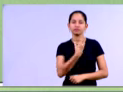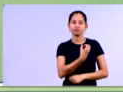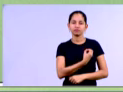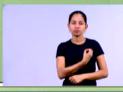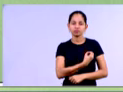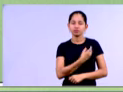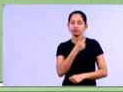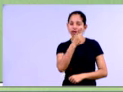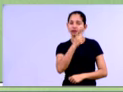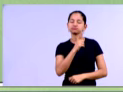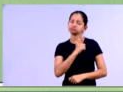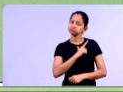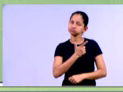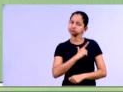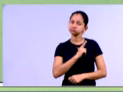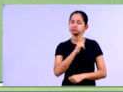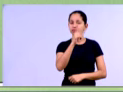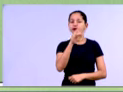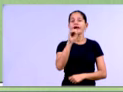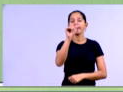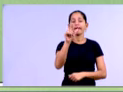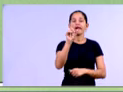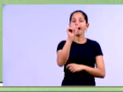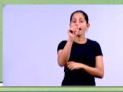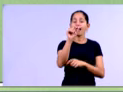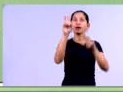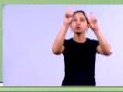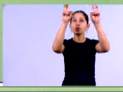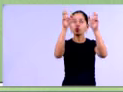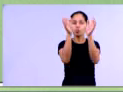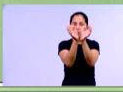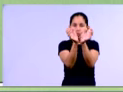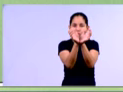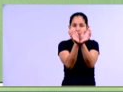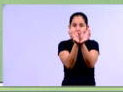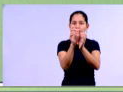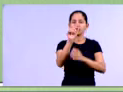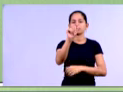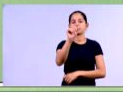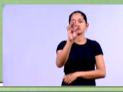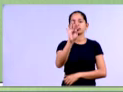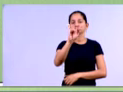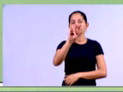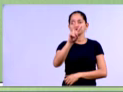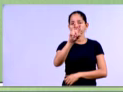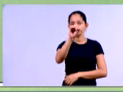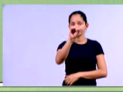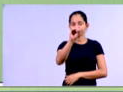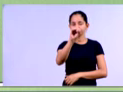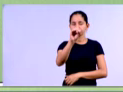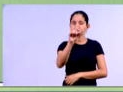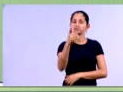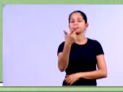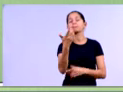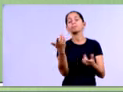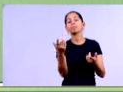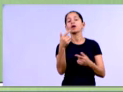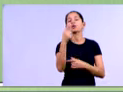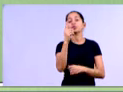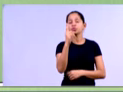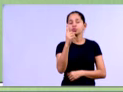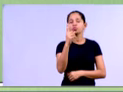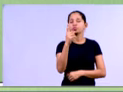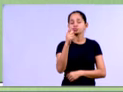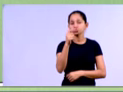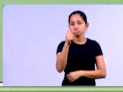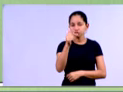grupo das disponibilidades é o ativo, né? O total do ativo está aqui embaixo, 2.626.178. Está